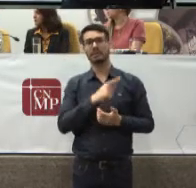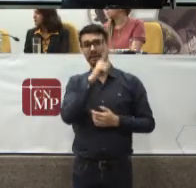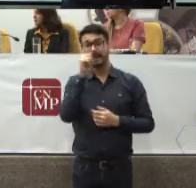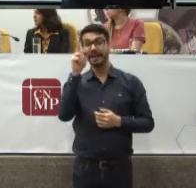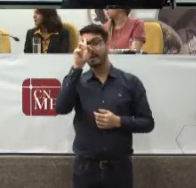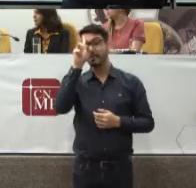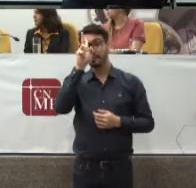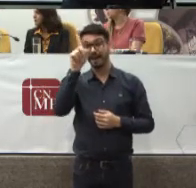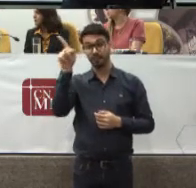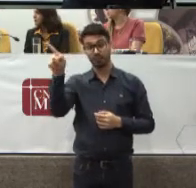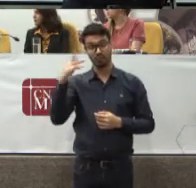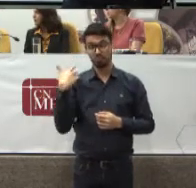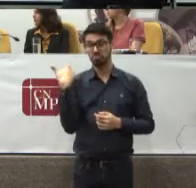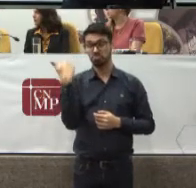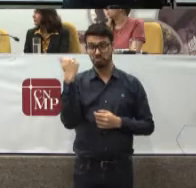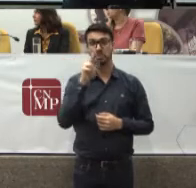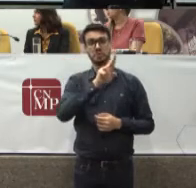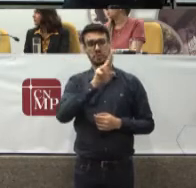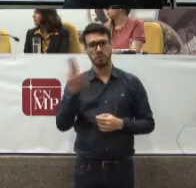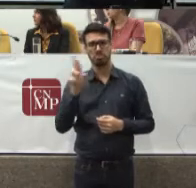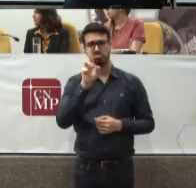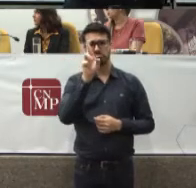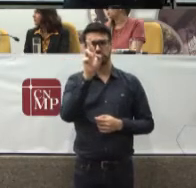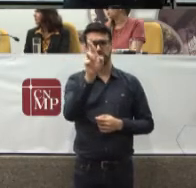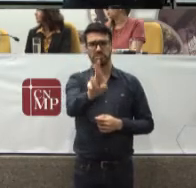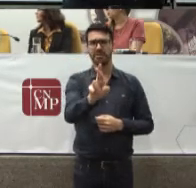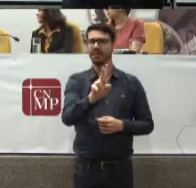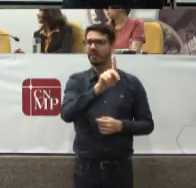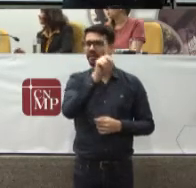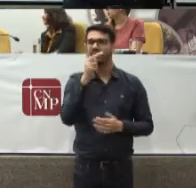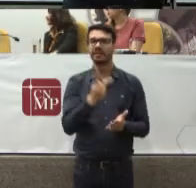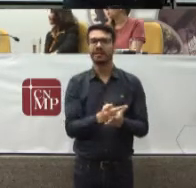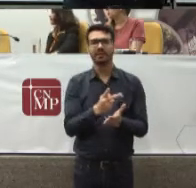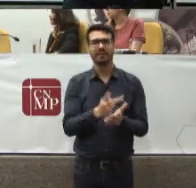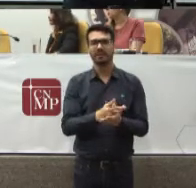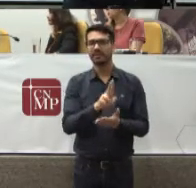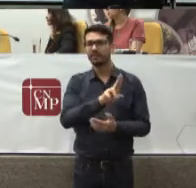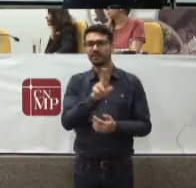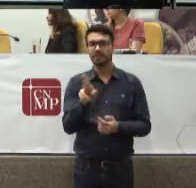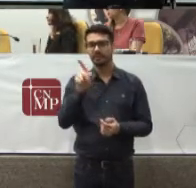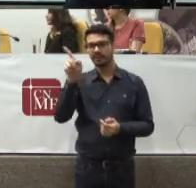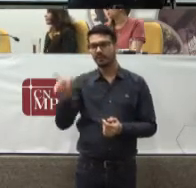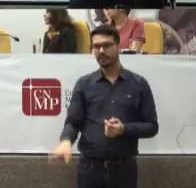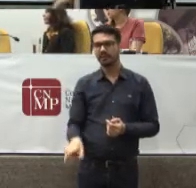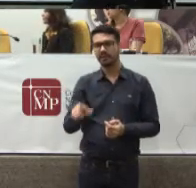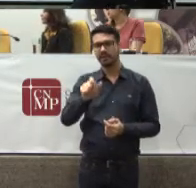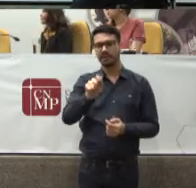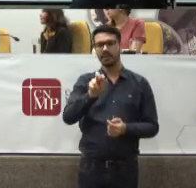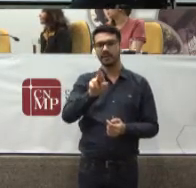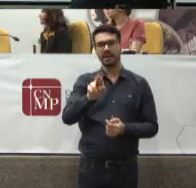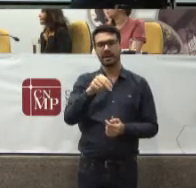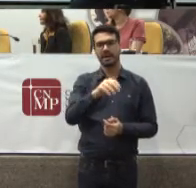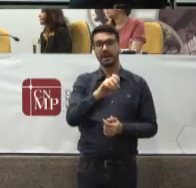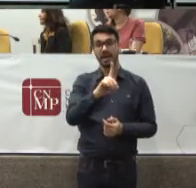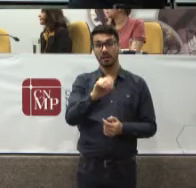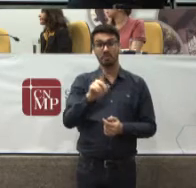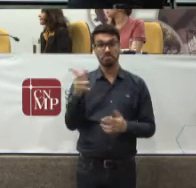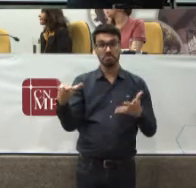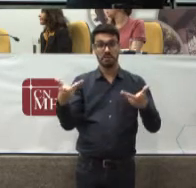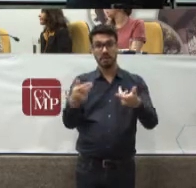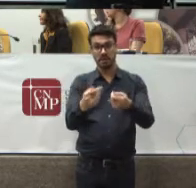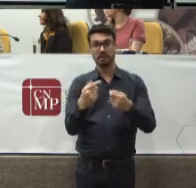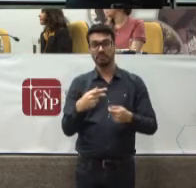lembrado Enfim Tem um nome Por onde passamos Falamos do Arnaldo Ele Enfim Só recebe elogios Como promotor